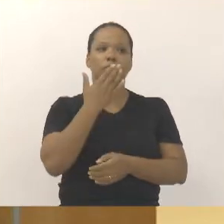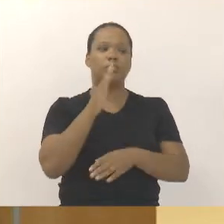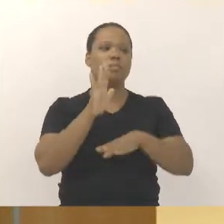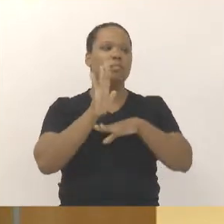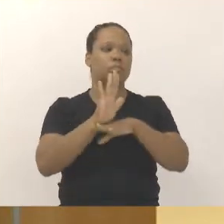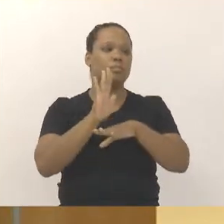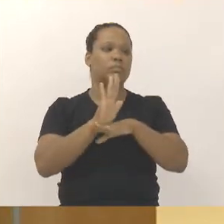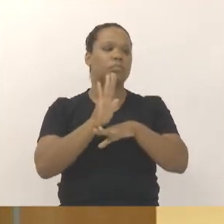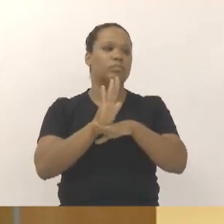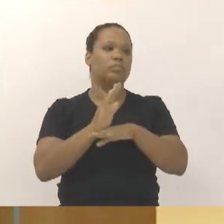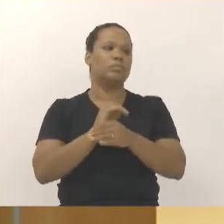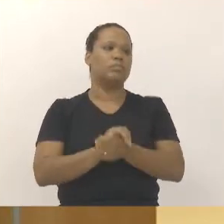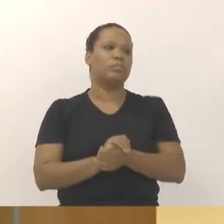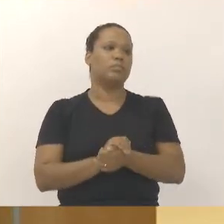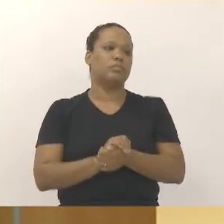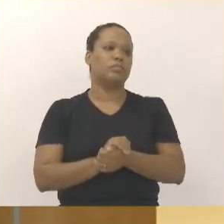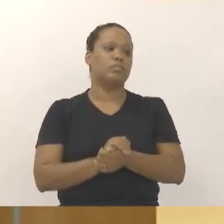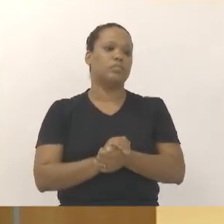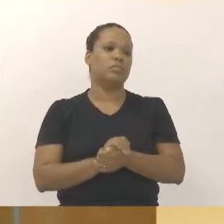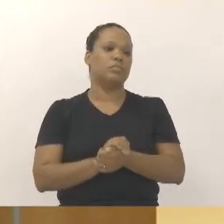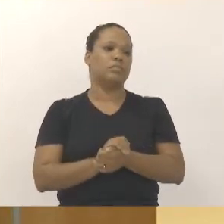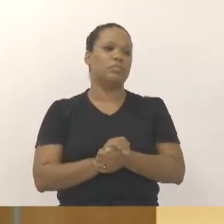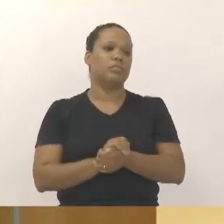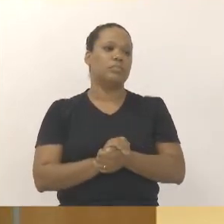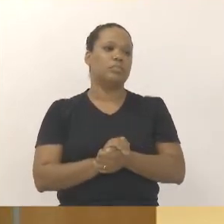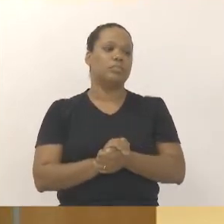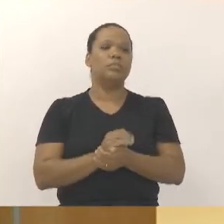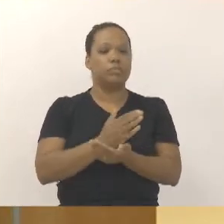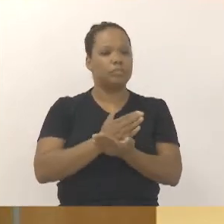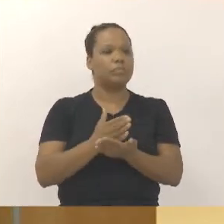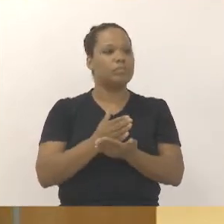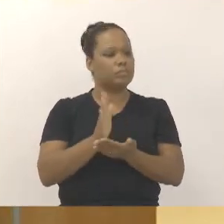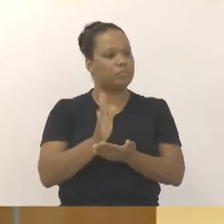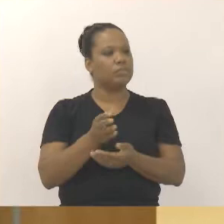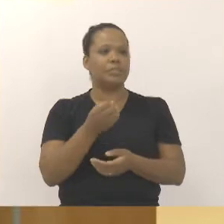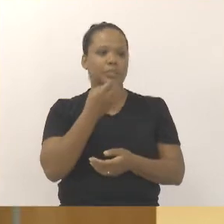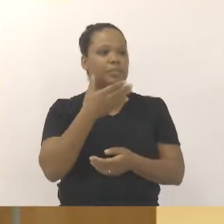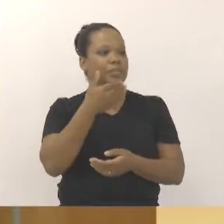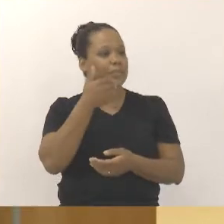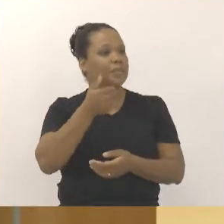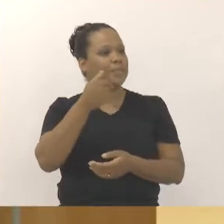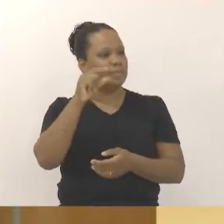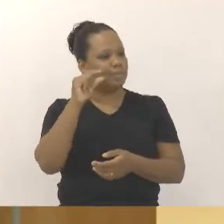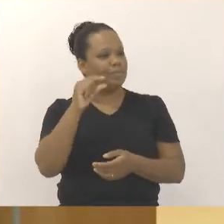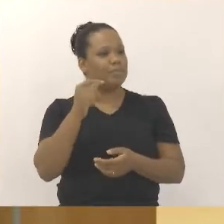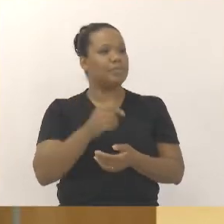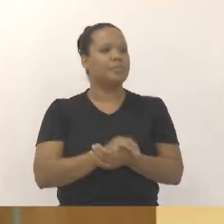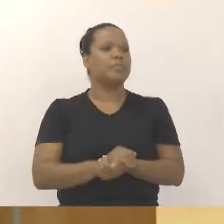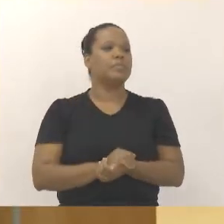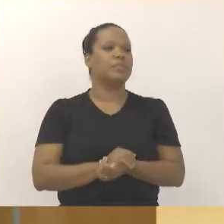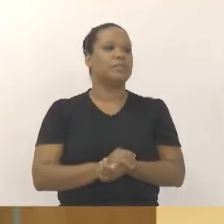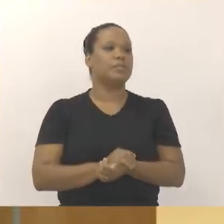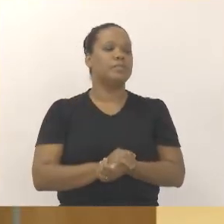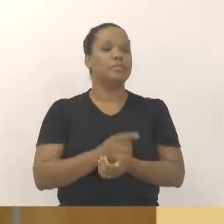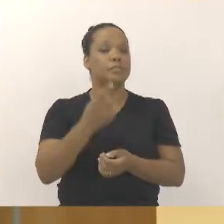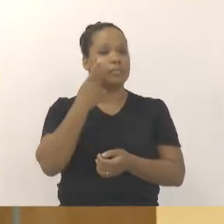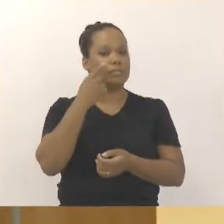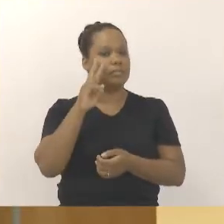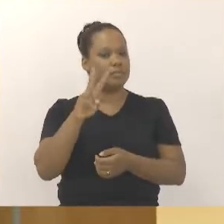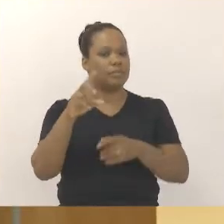definitiva para aquele problema. Mas já melhorou bastante. Vocês podem ver aí pelas fotos como ficou.